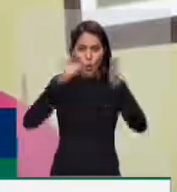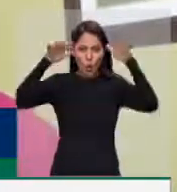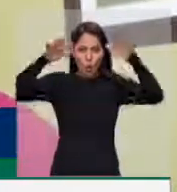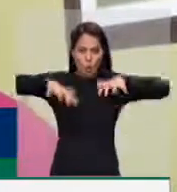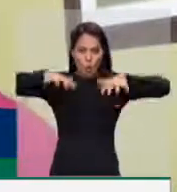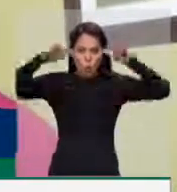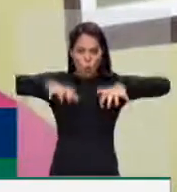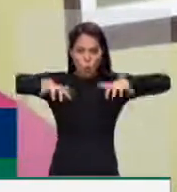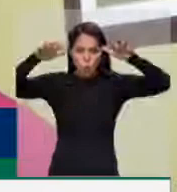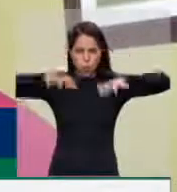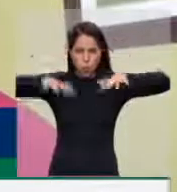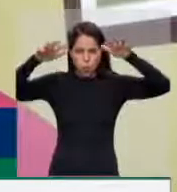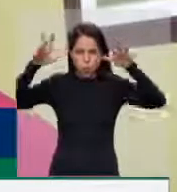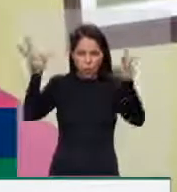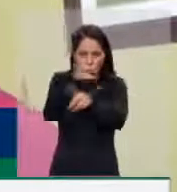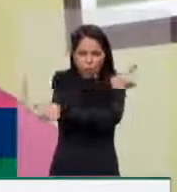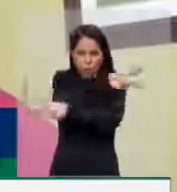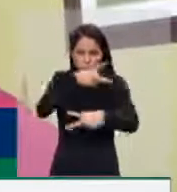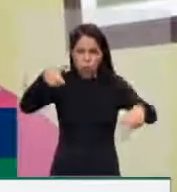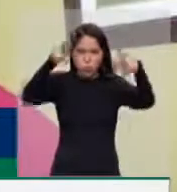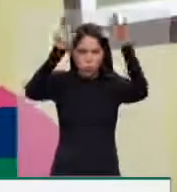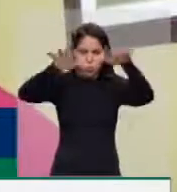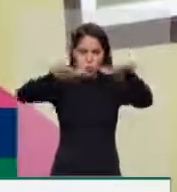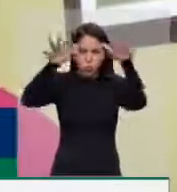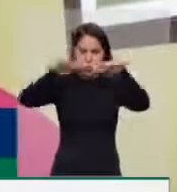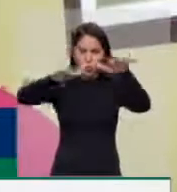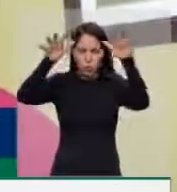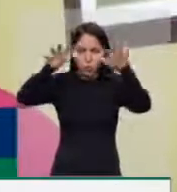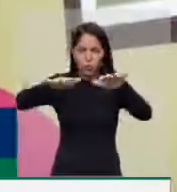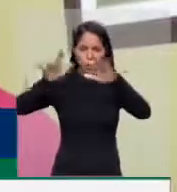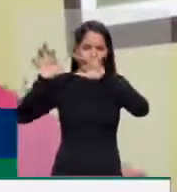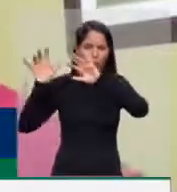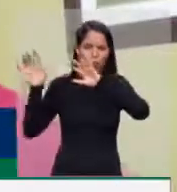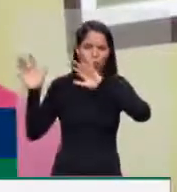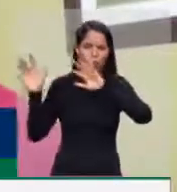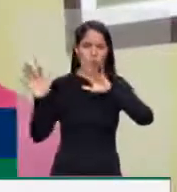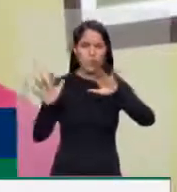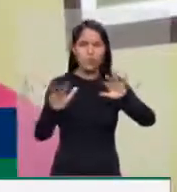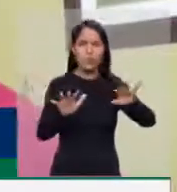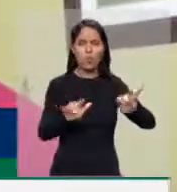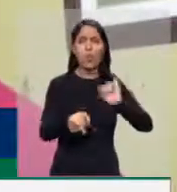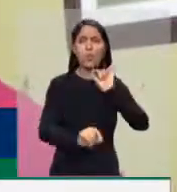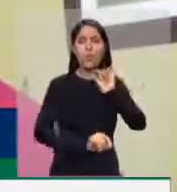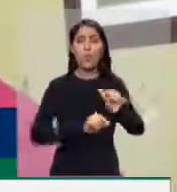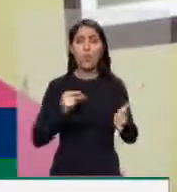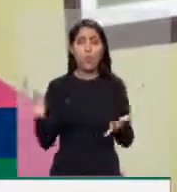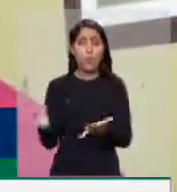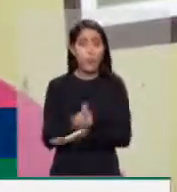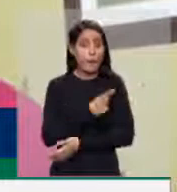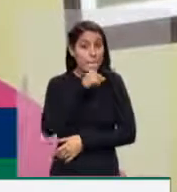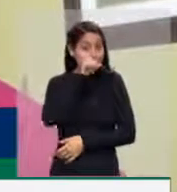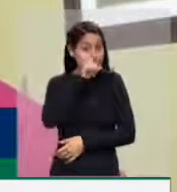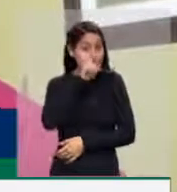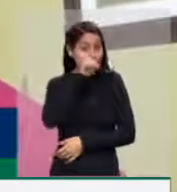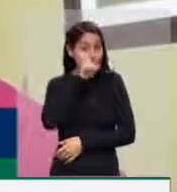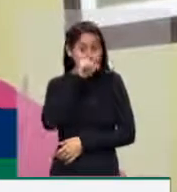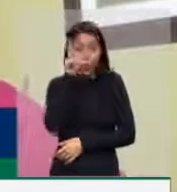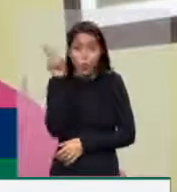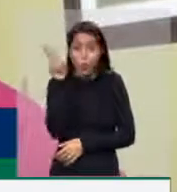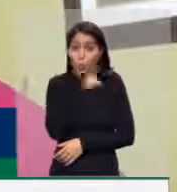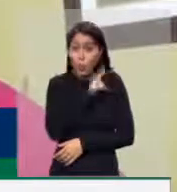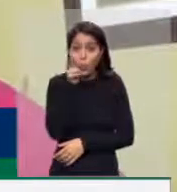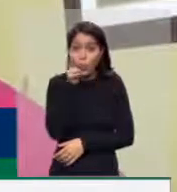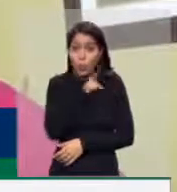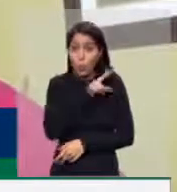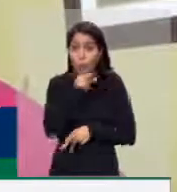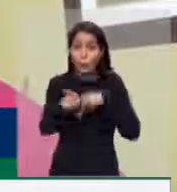especialmente no sertão baiano, e que veio a trazer uma situação de risco e de emergência para a vida dessas